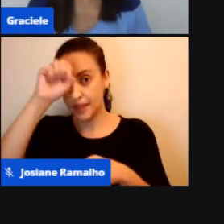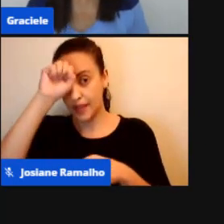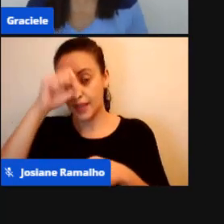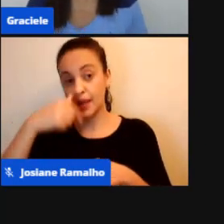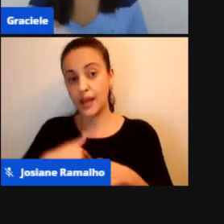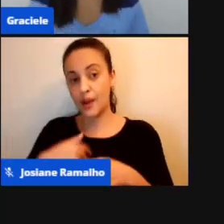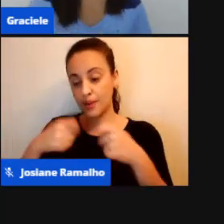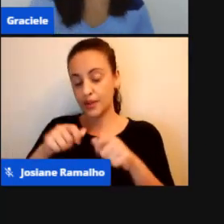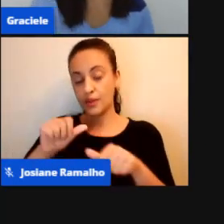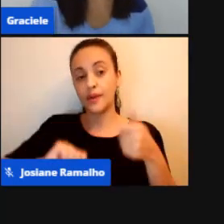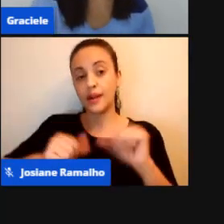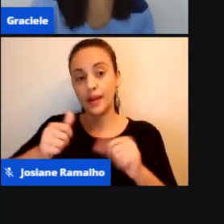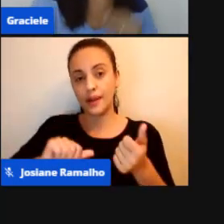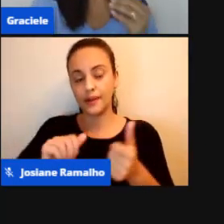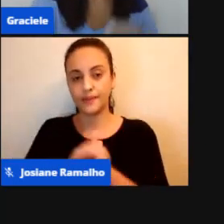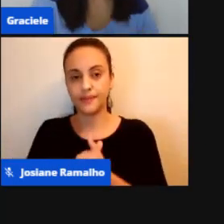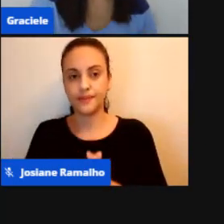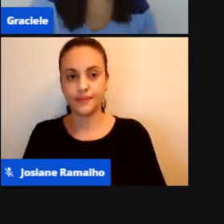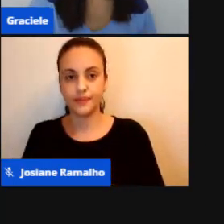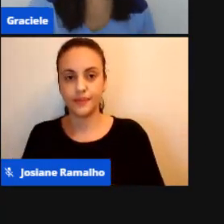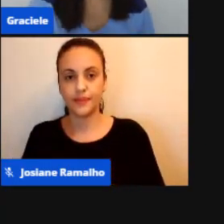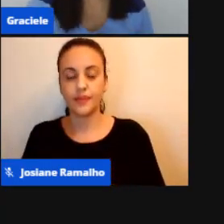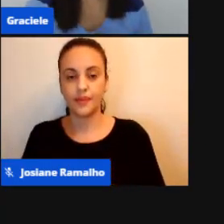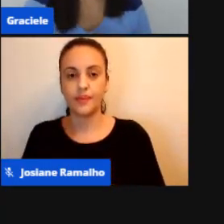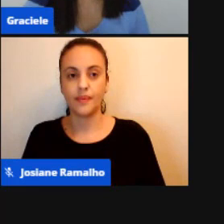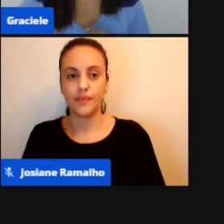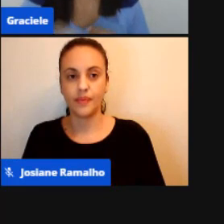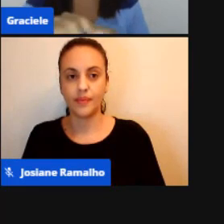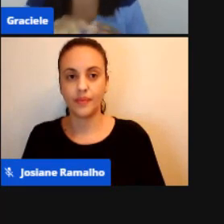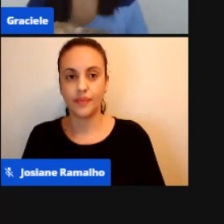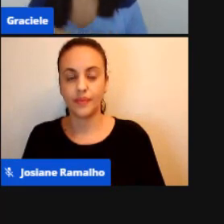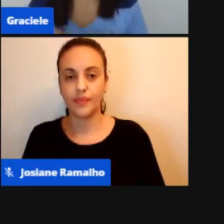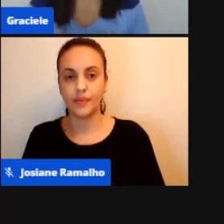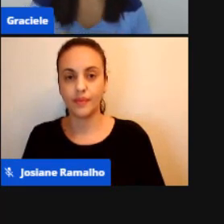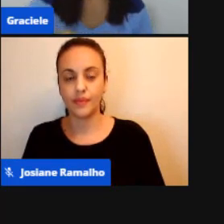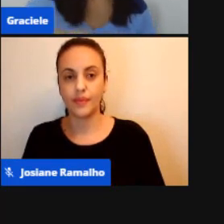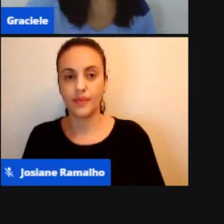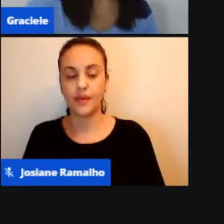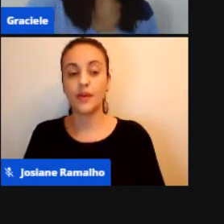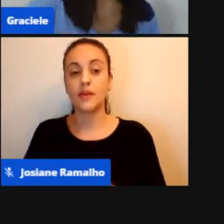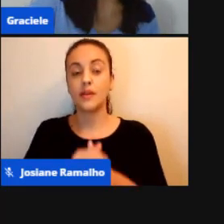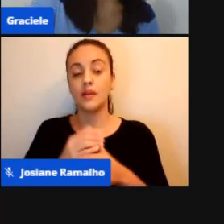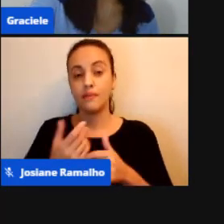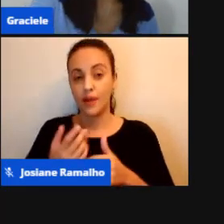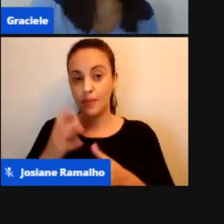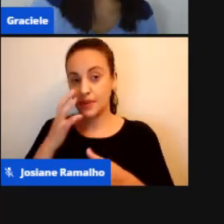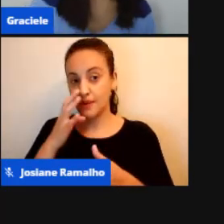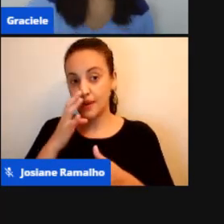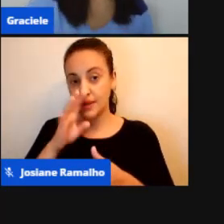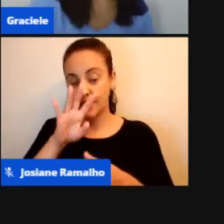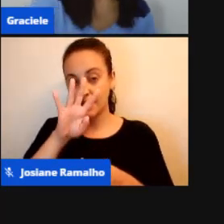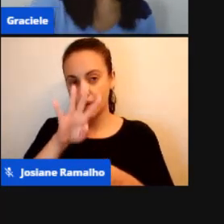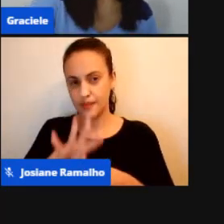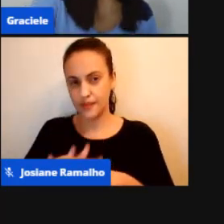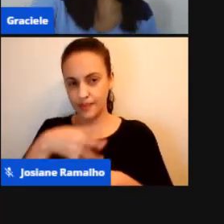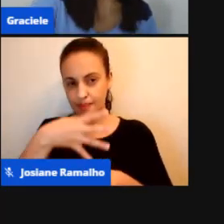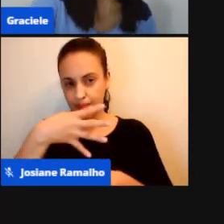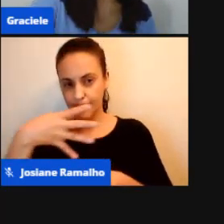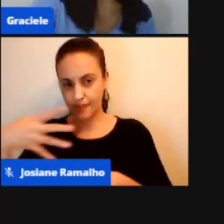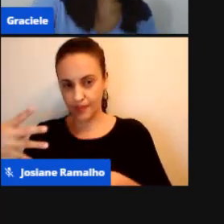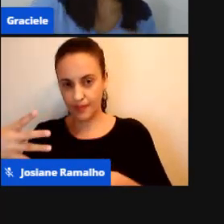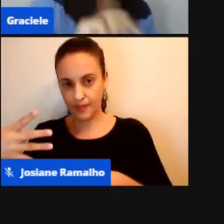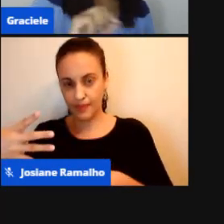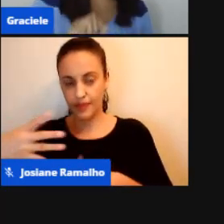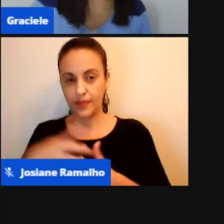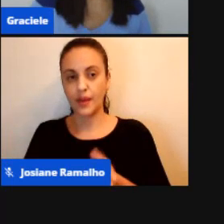avaliar? Você vai elencar essas habilidades aqui. Aqui você vai colocar, aqui